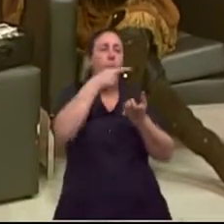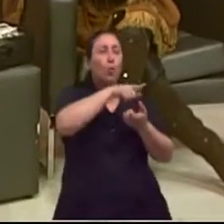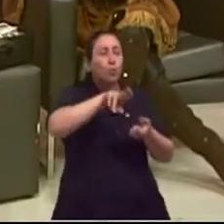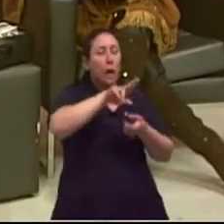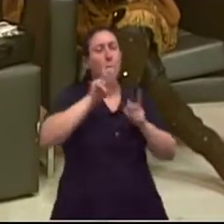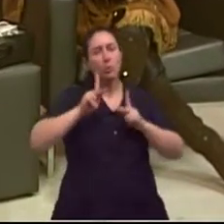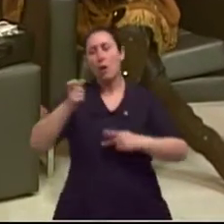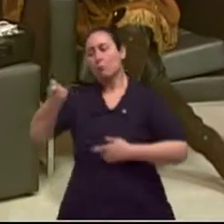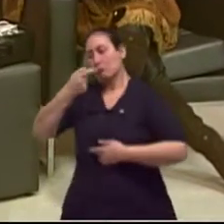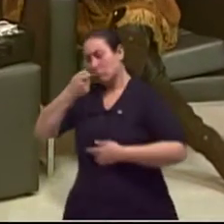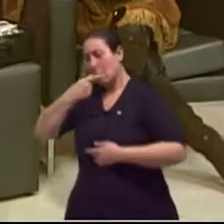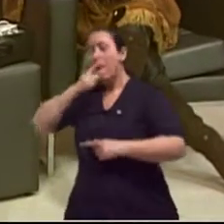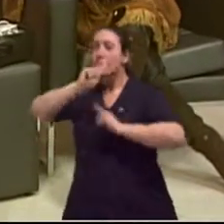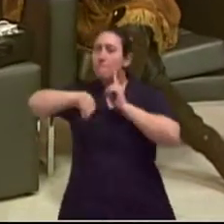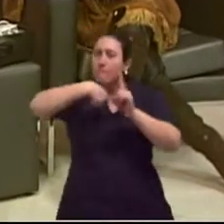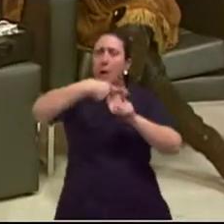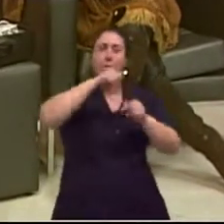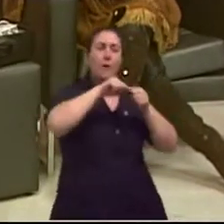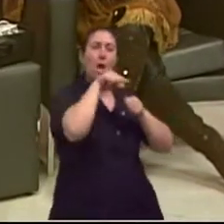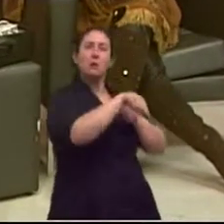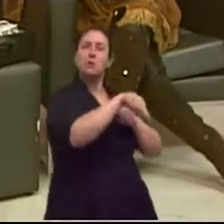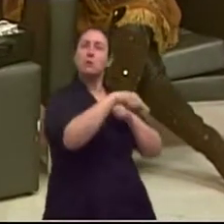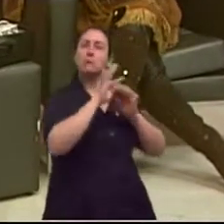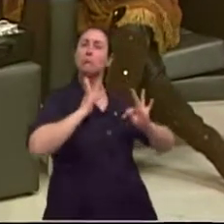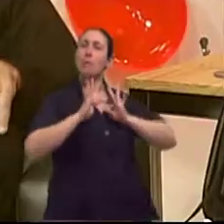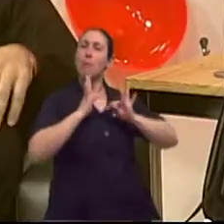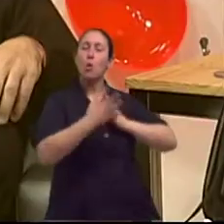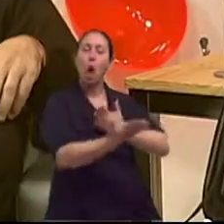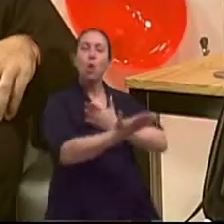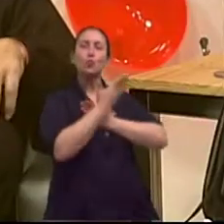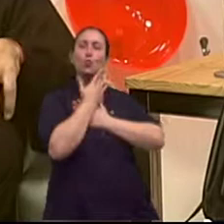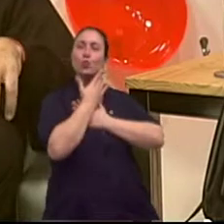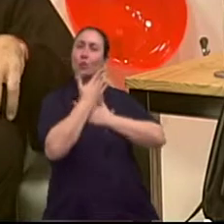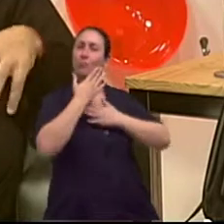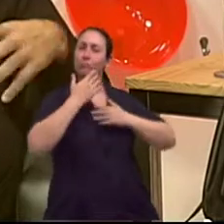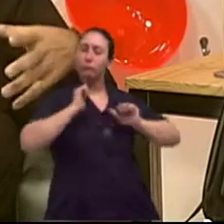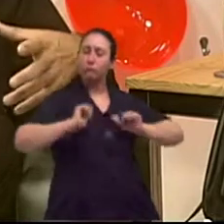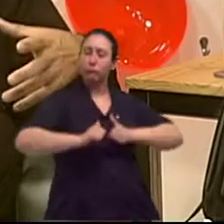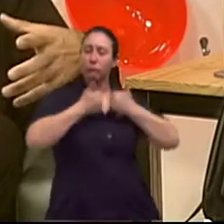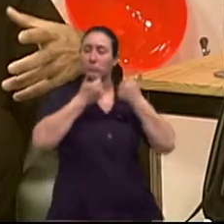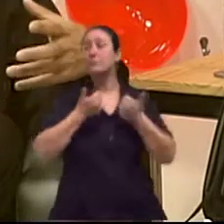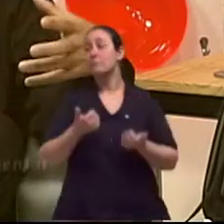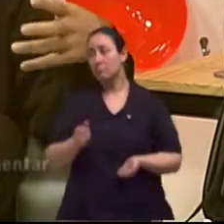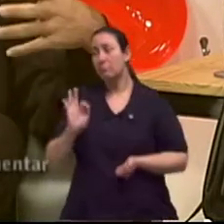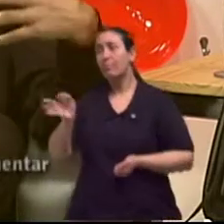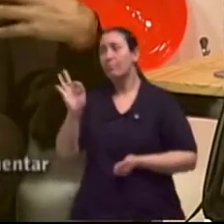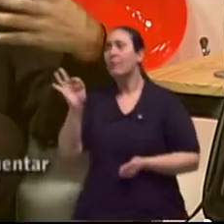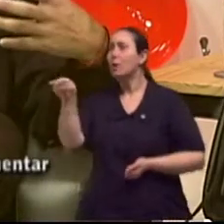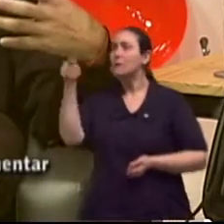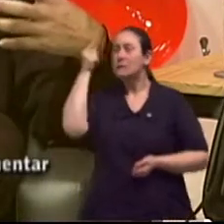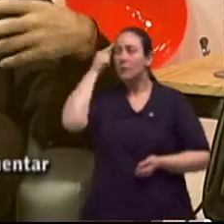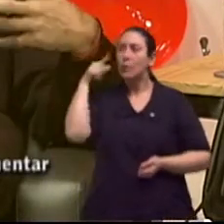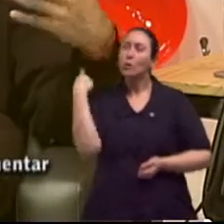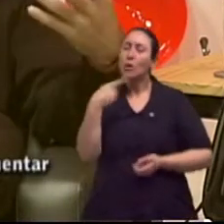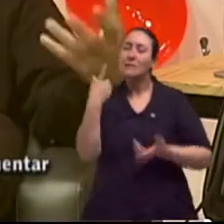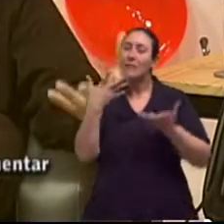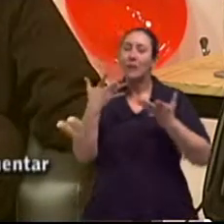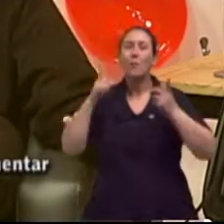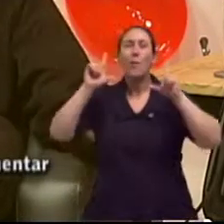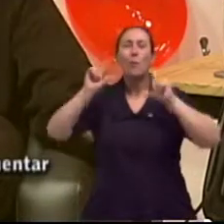terapia integrada, certeza. Inclusive, nós estamos tentando abolir o nome